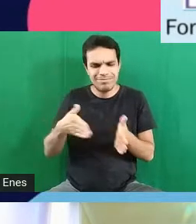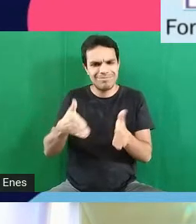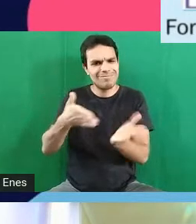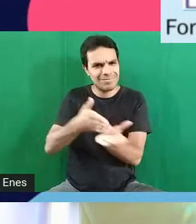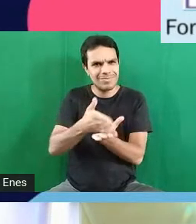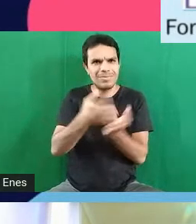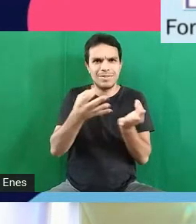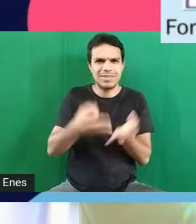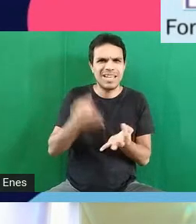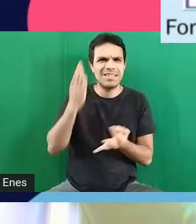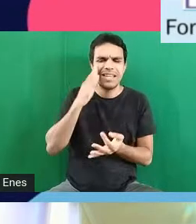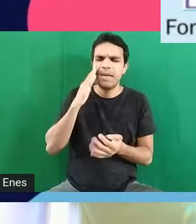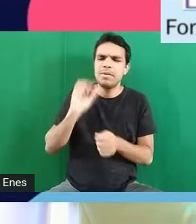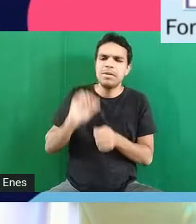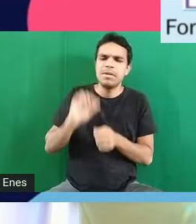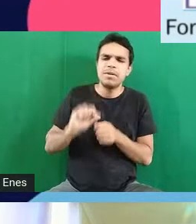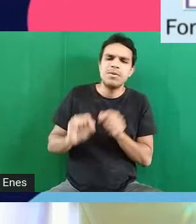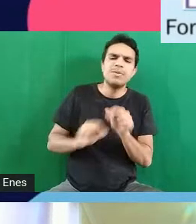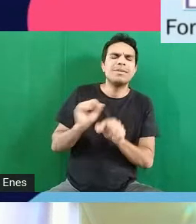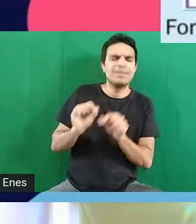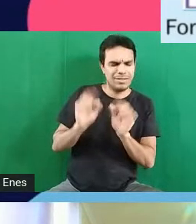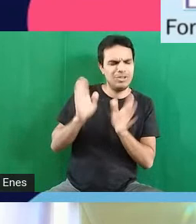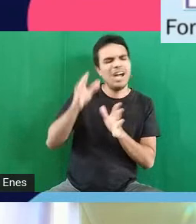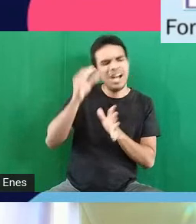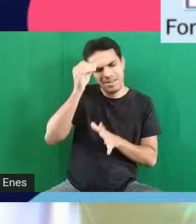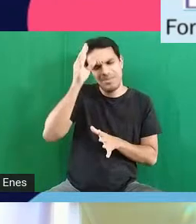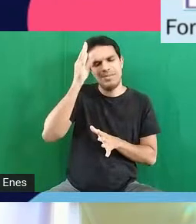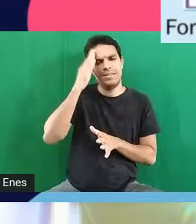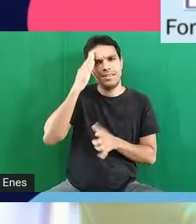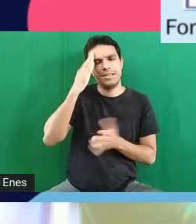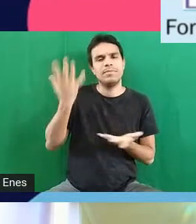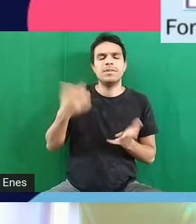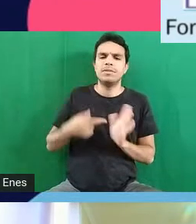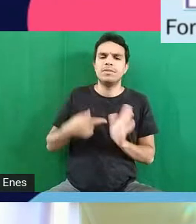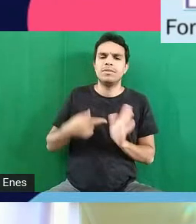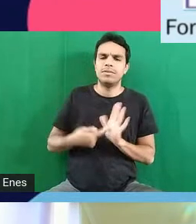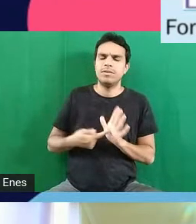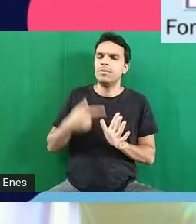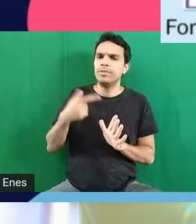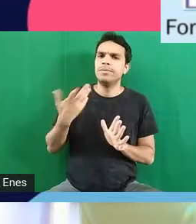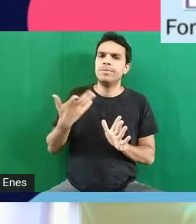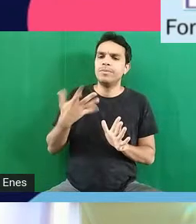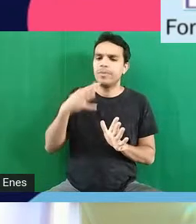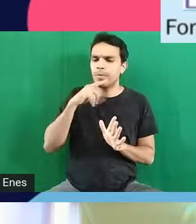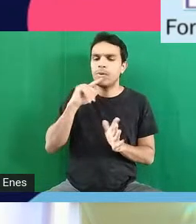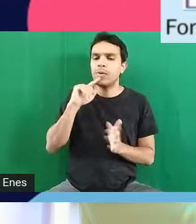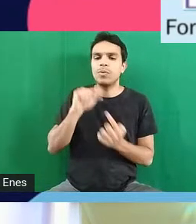tá fazendo então eu tô é só um um apontamento que eu gostaria de fazer em relação aos fóruns